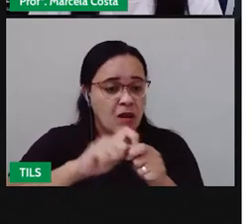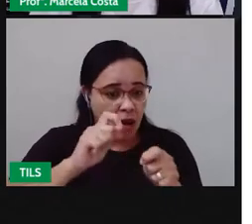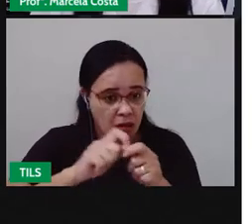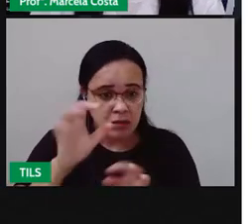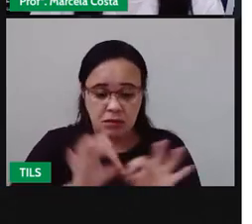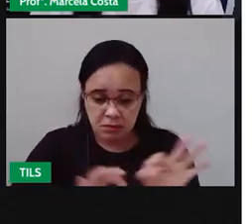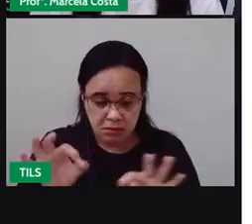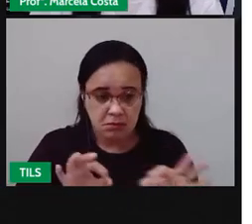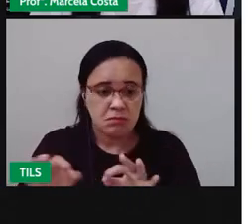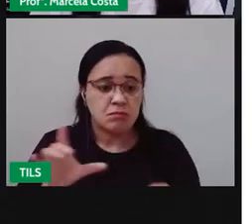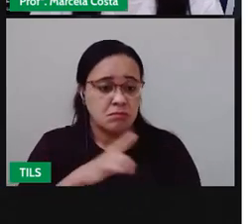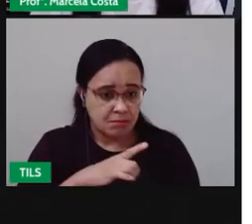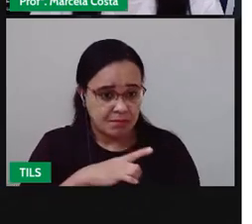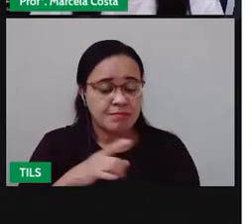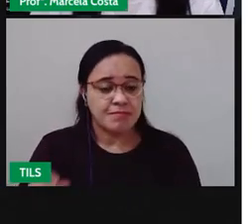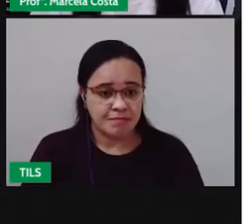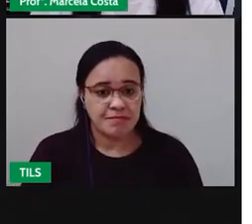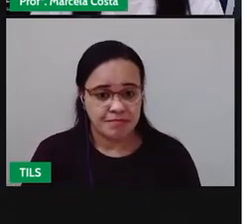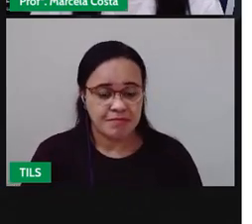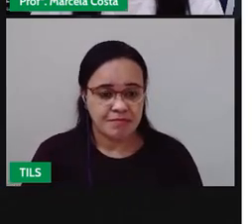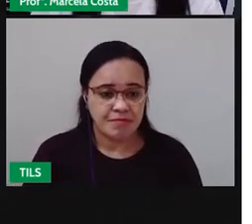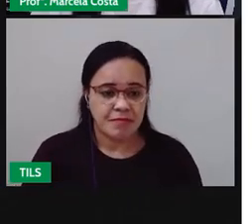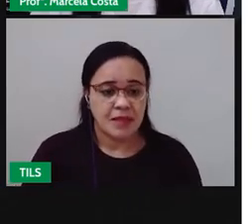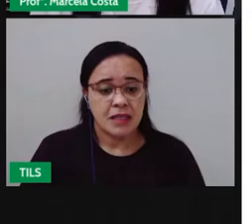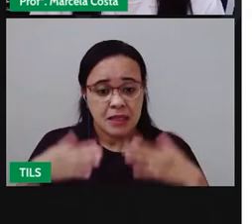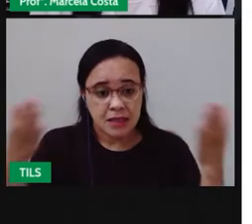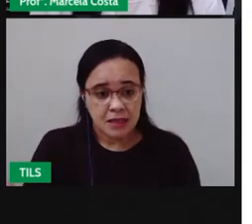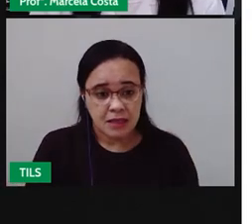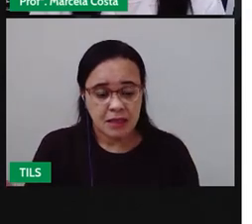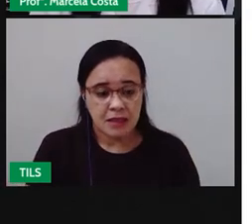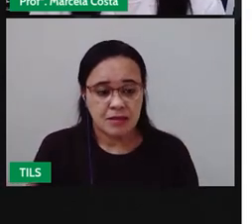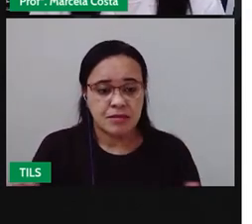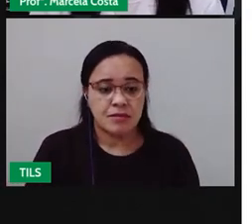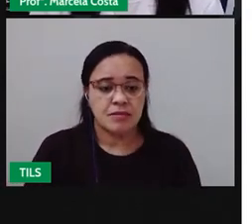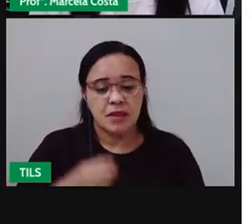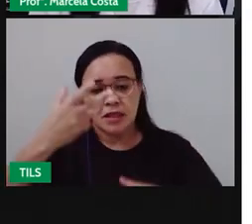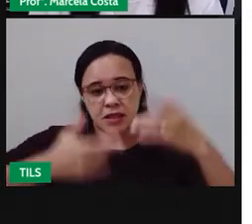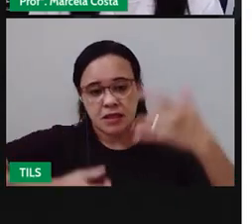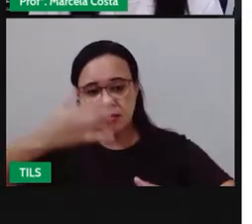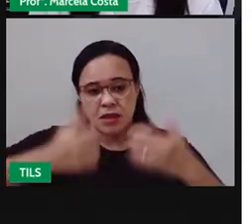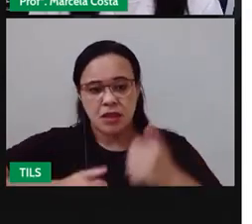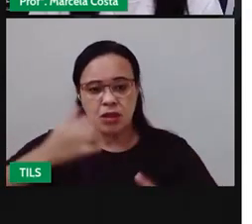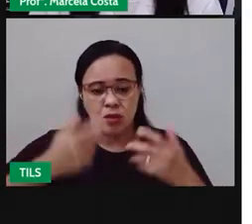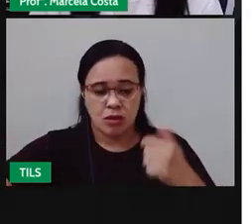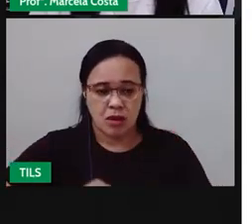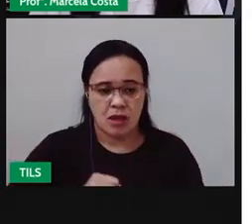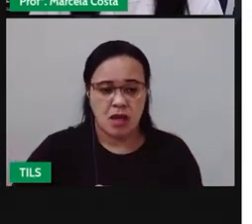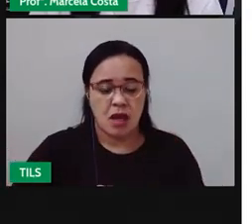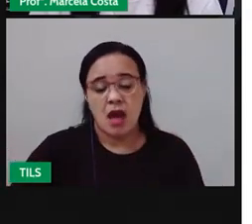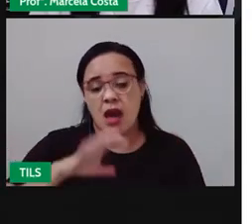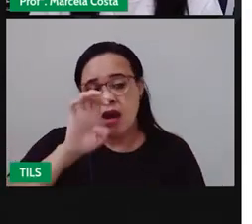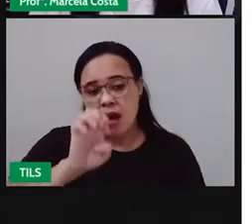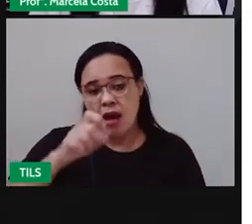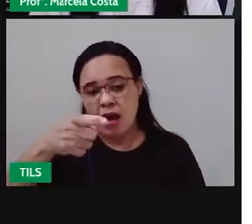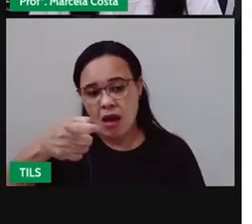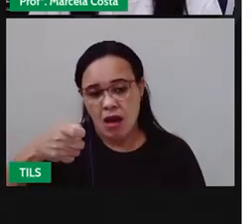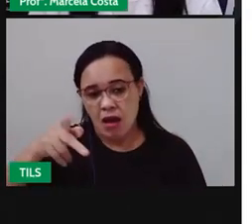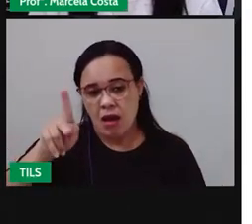a 43ª escofeira é um lugar onde se vê muitos animais